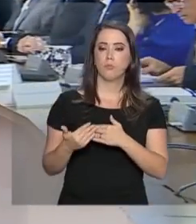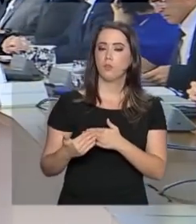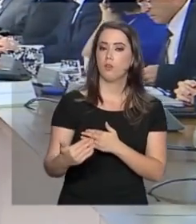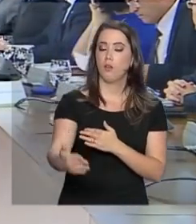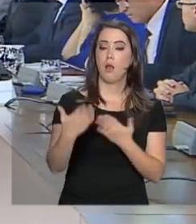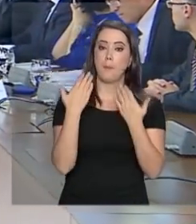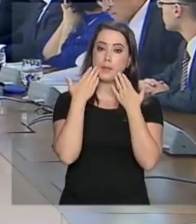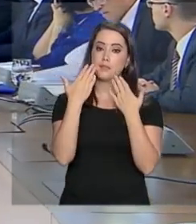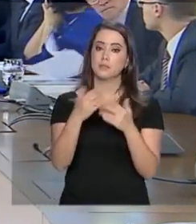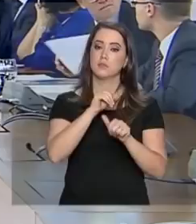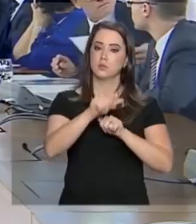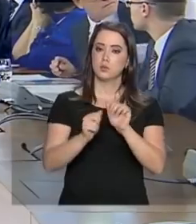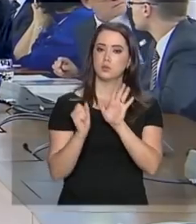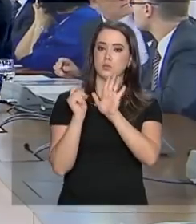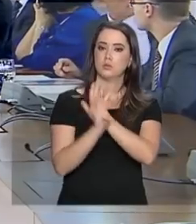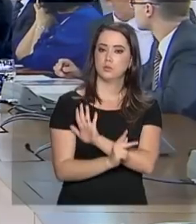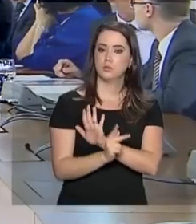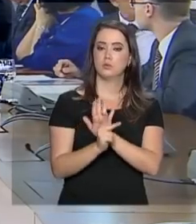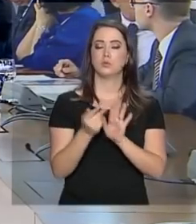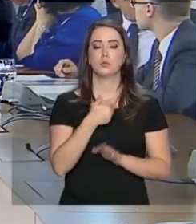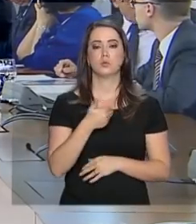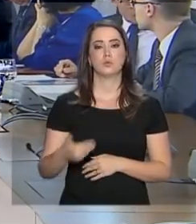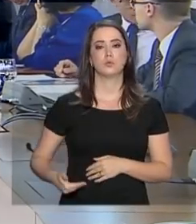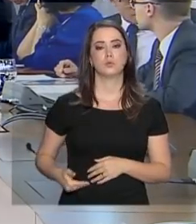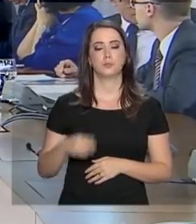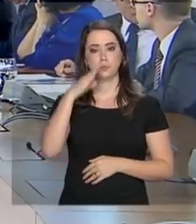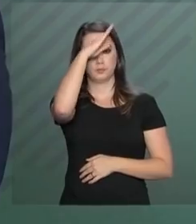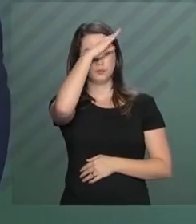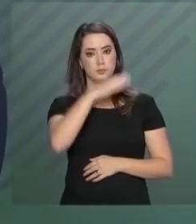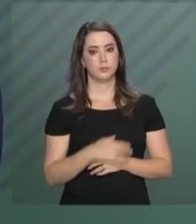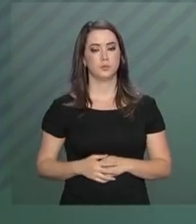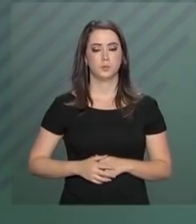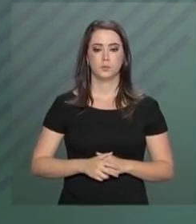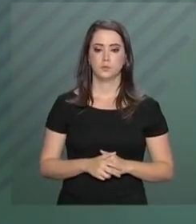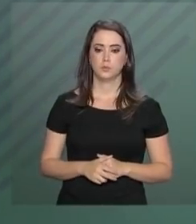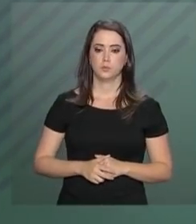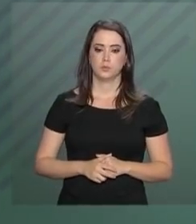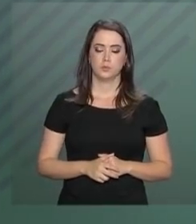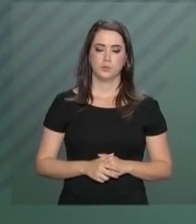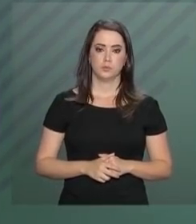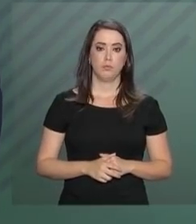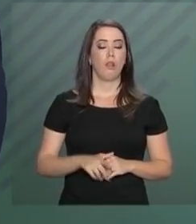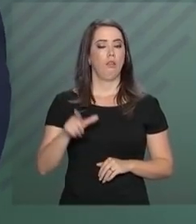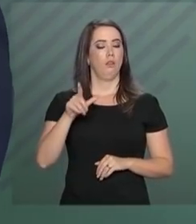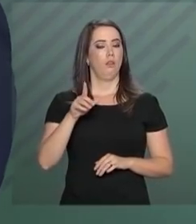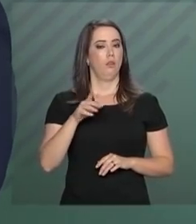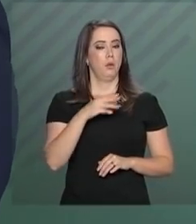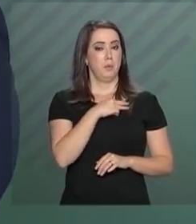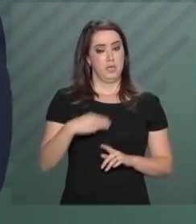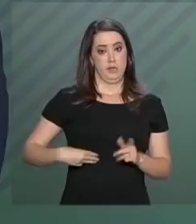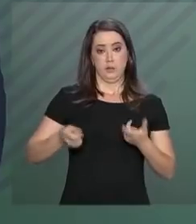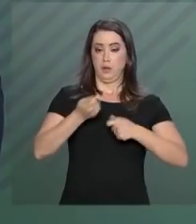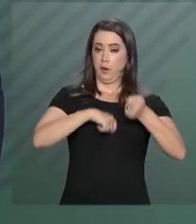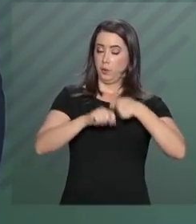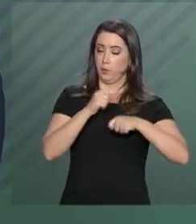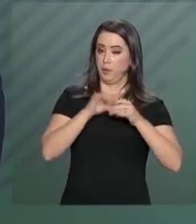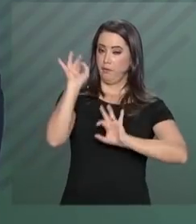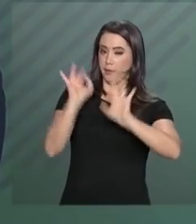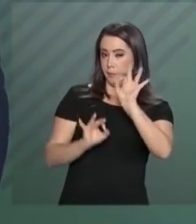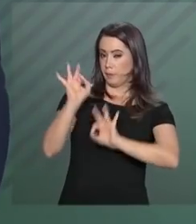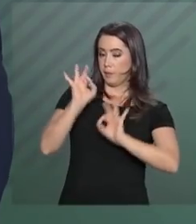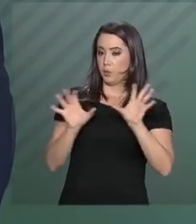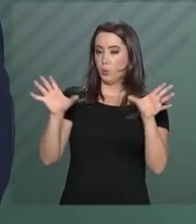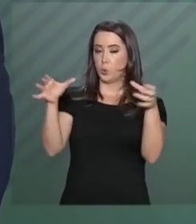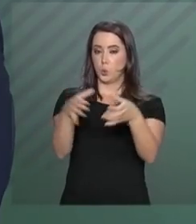proposta de reforma da Previdência do governo Bolsonaro. O ministro Paulo Guedes vai preparar a